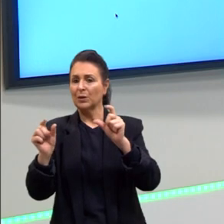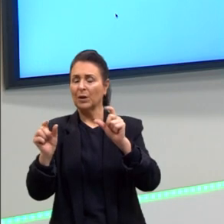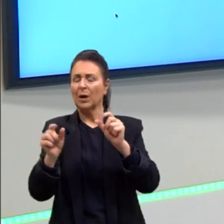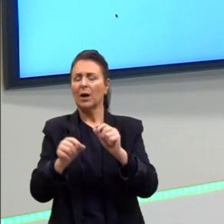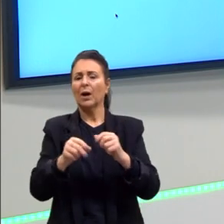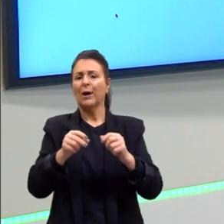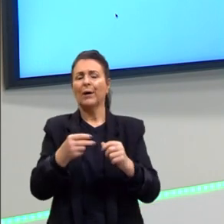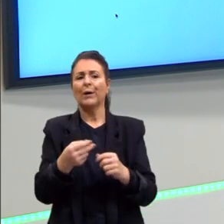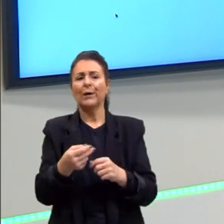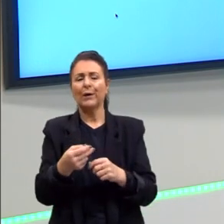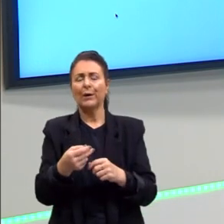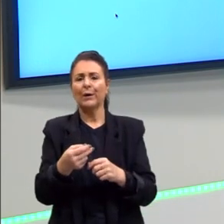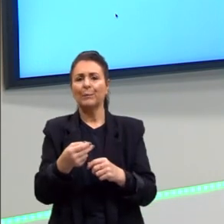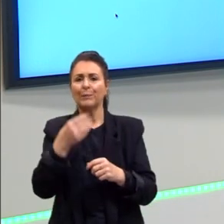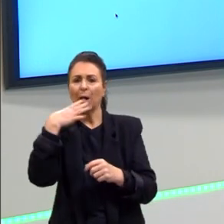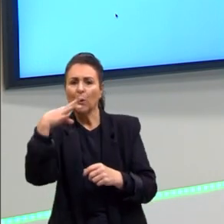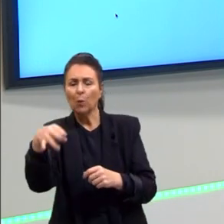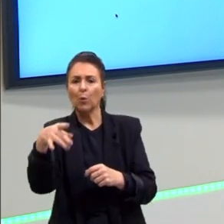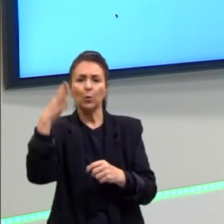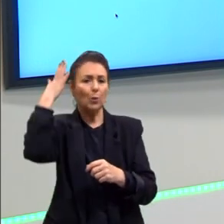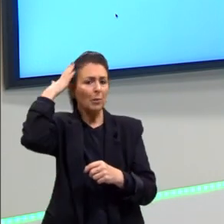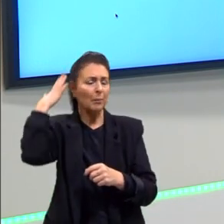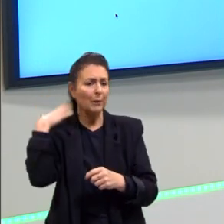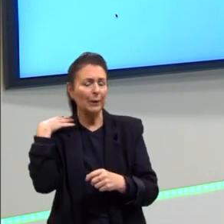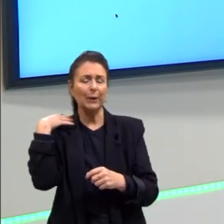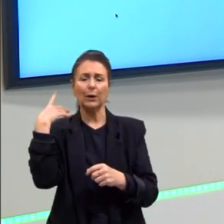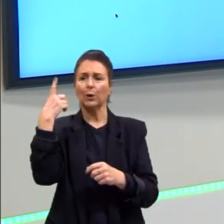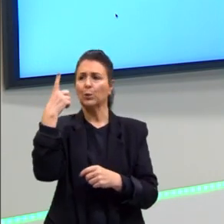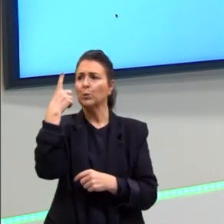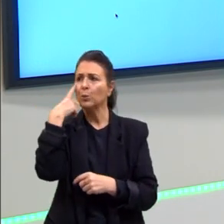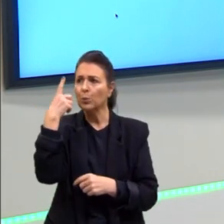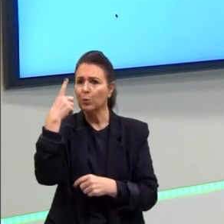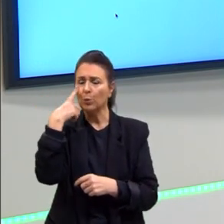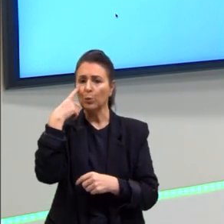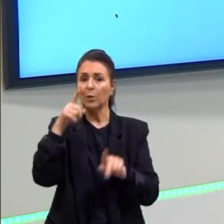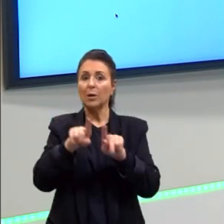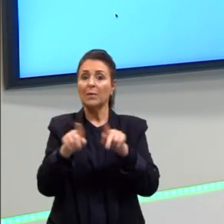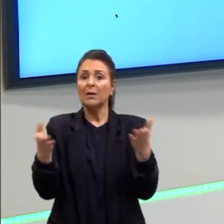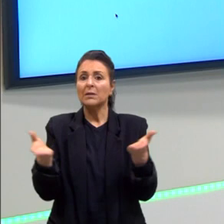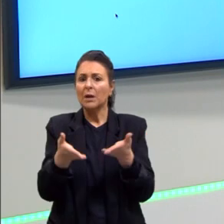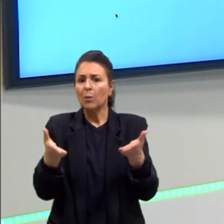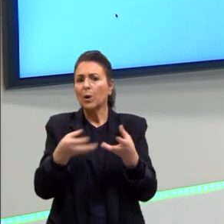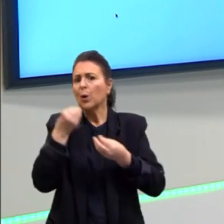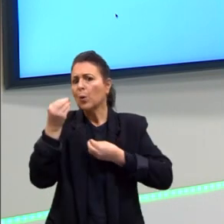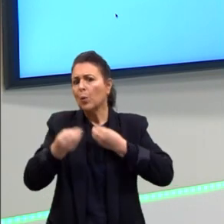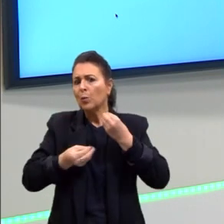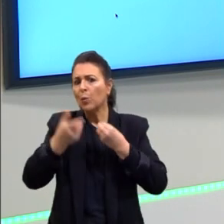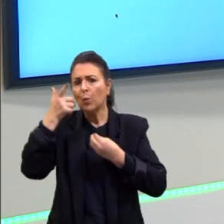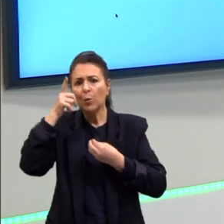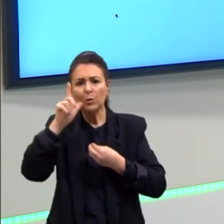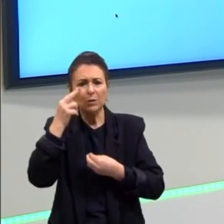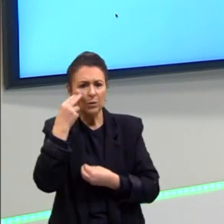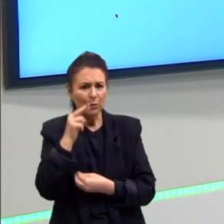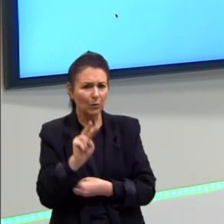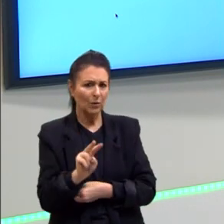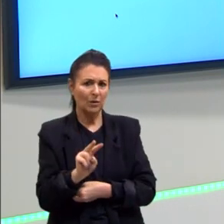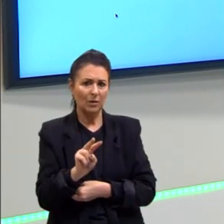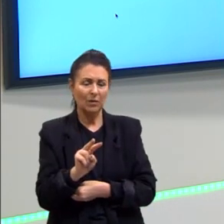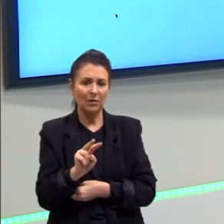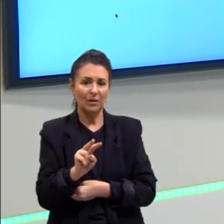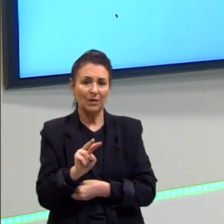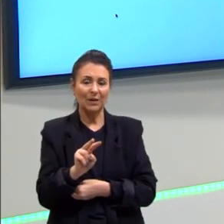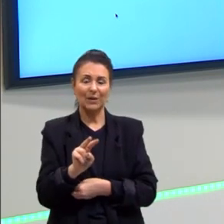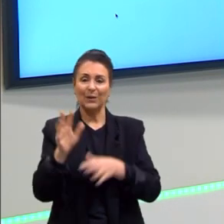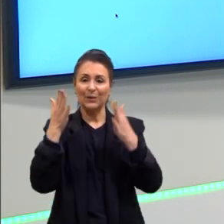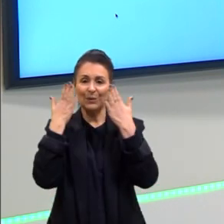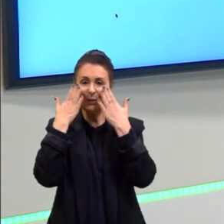o tipo, a espessura do cabelo, a cor dos olhos. Mas isso vai ser expresso. Como é que eu consigo enxergar isso? No